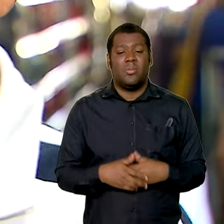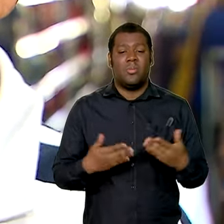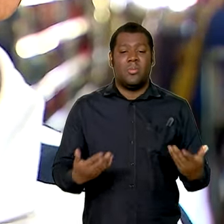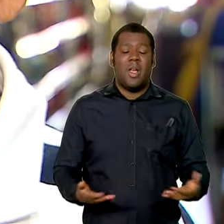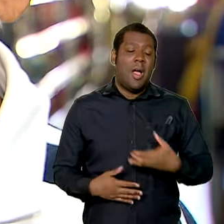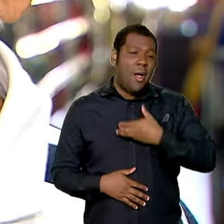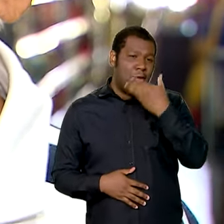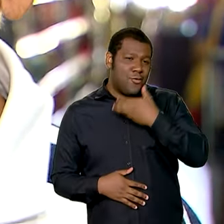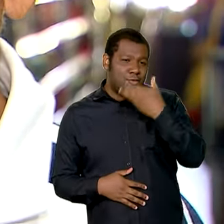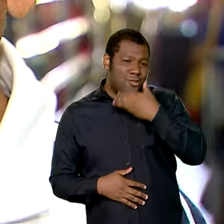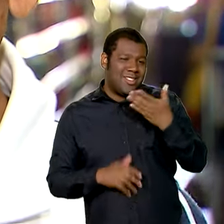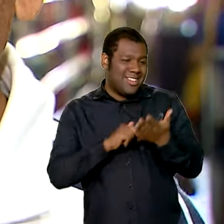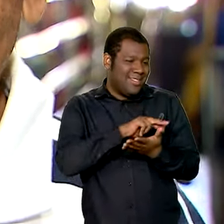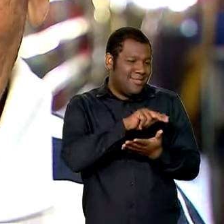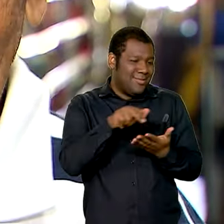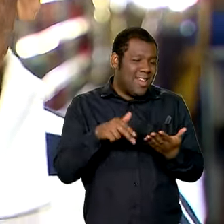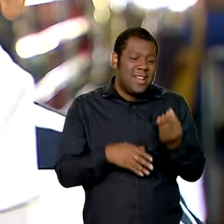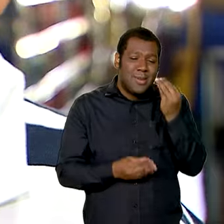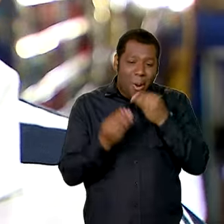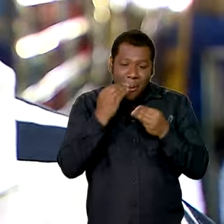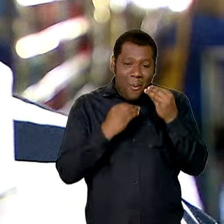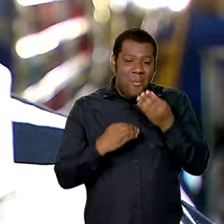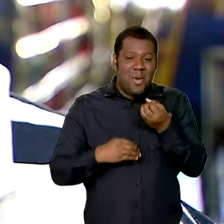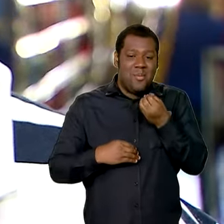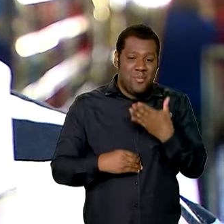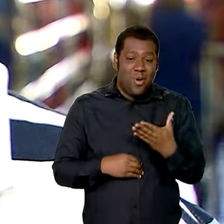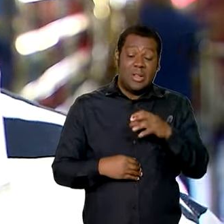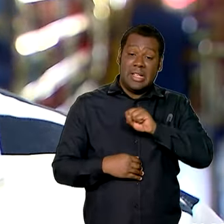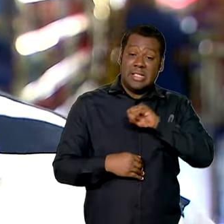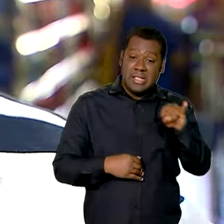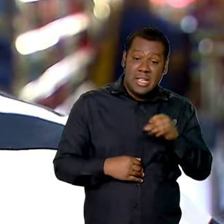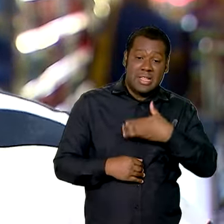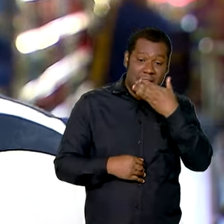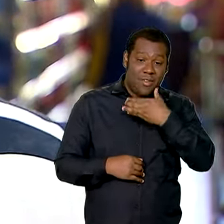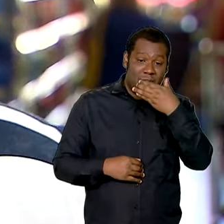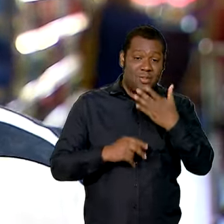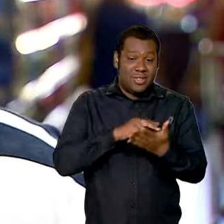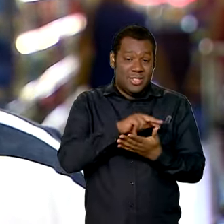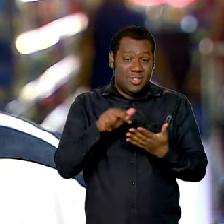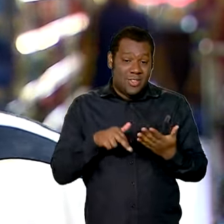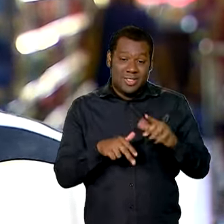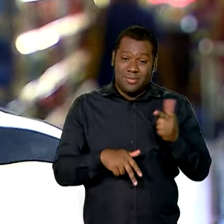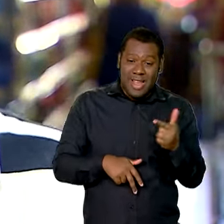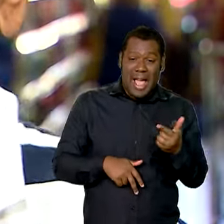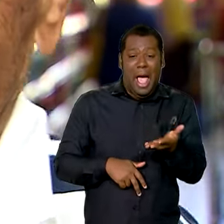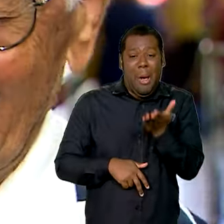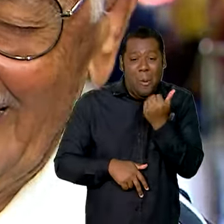uma fruta. Se a gente não tiver fruta, vai comer seu arroz e feijão.